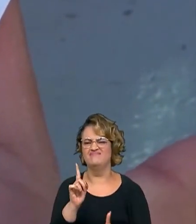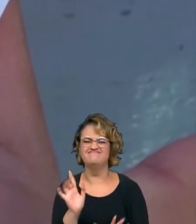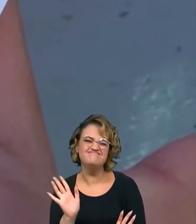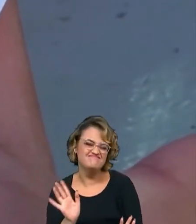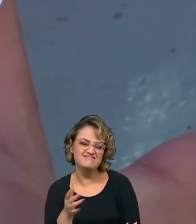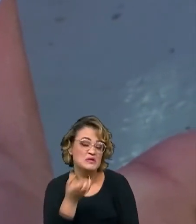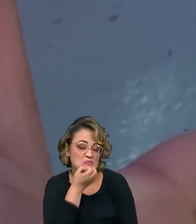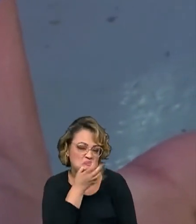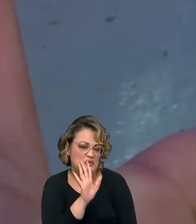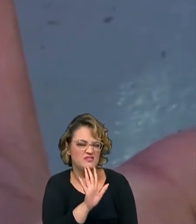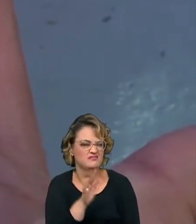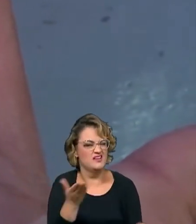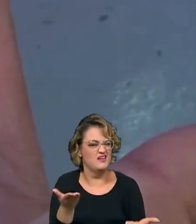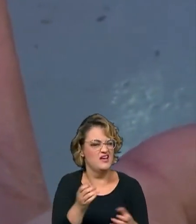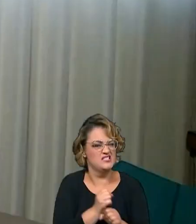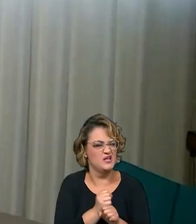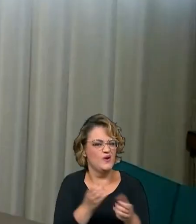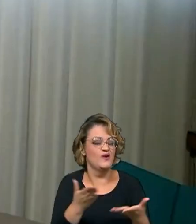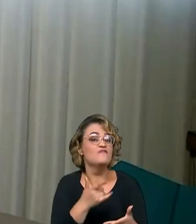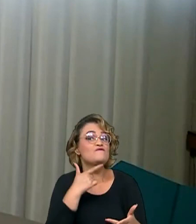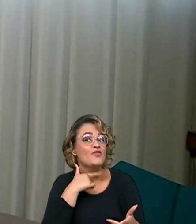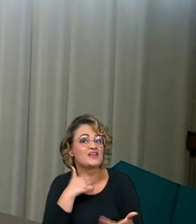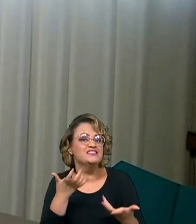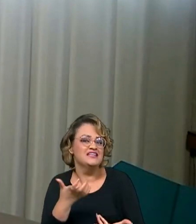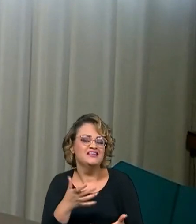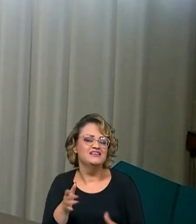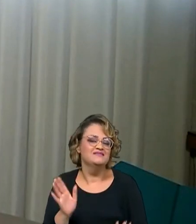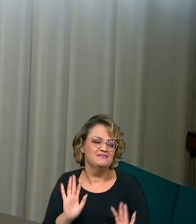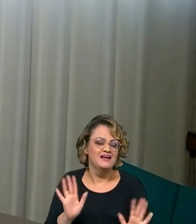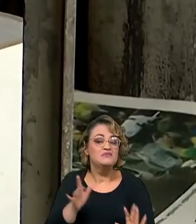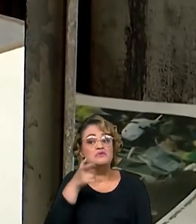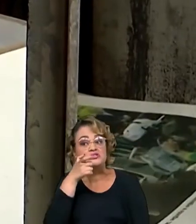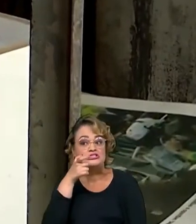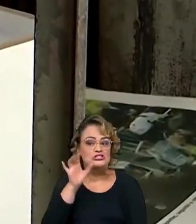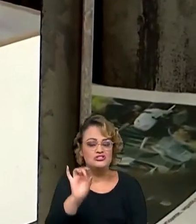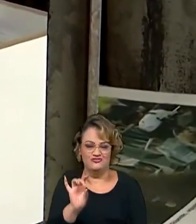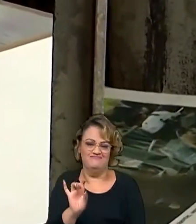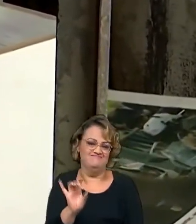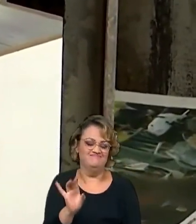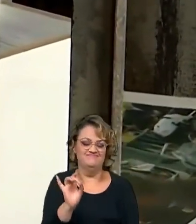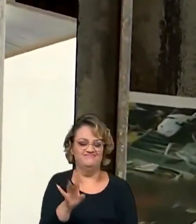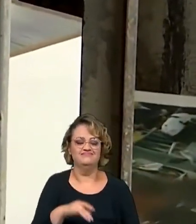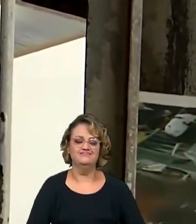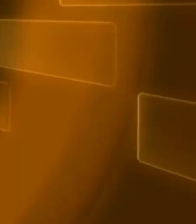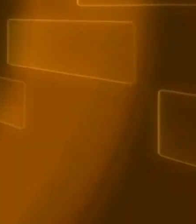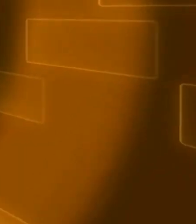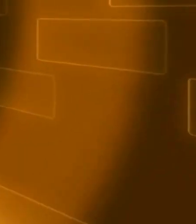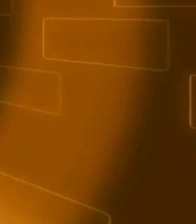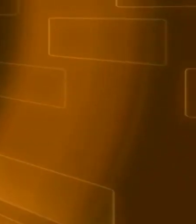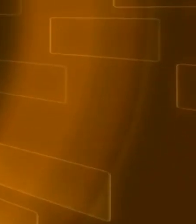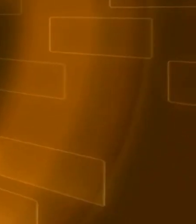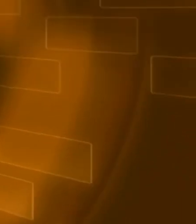vou passar em branco, assim. Vou ficar com vontade, ficar acompanhando os outros, mas não vou fazer o álbum.